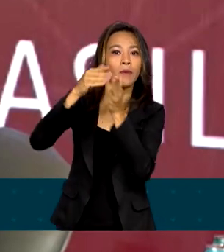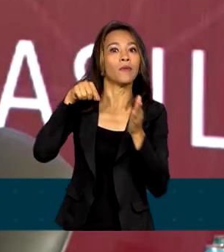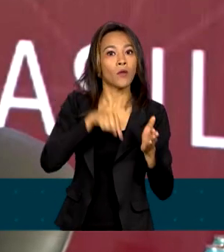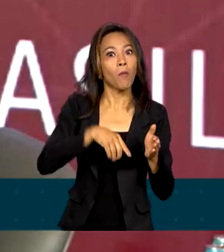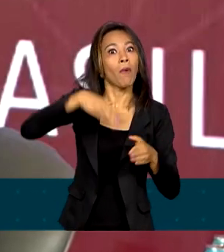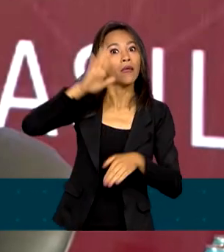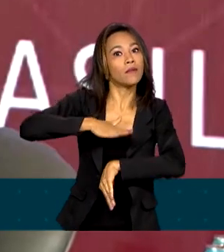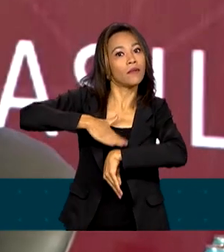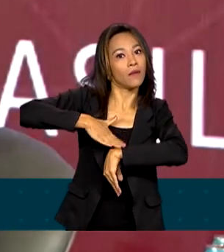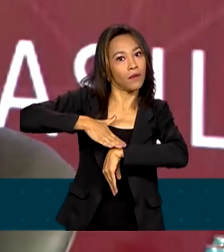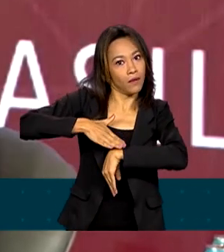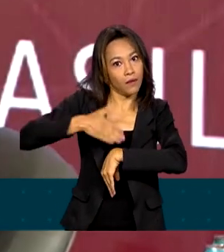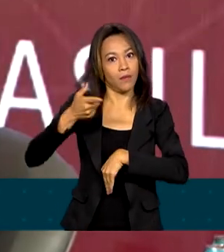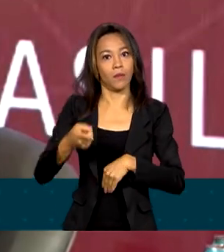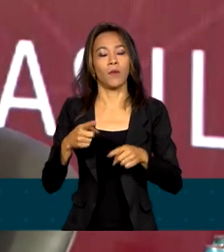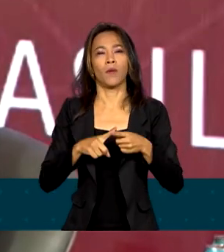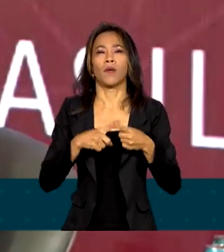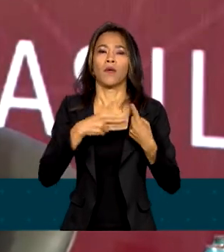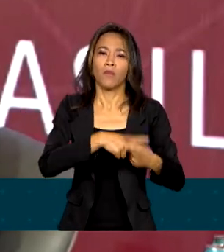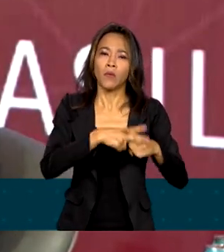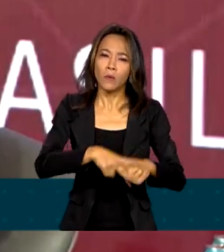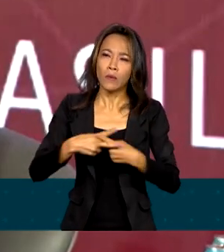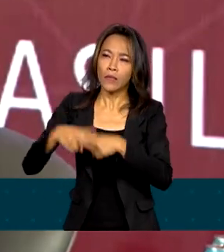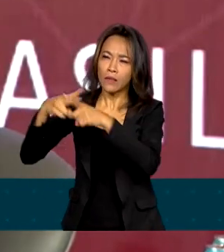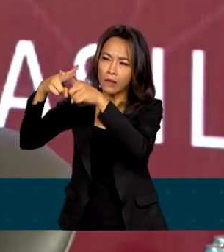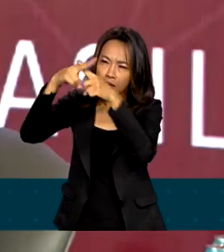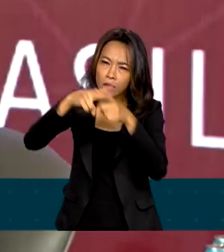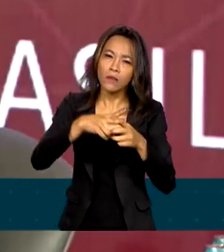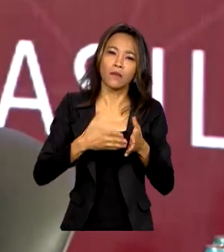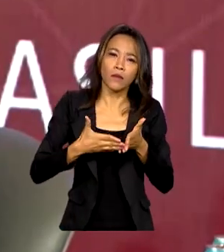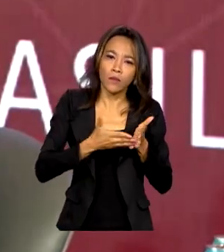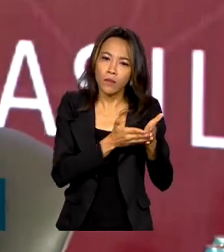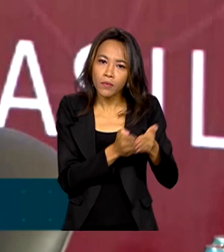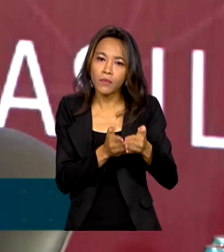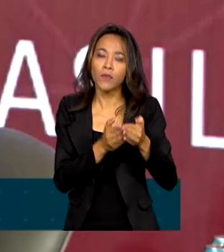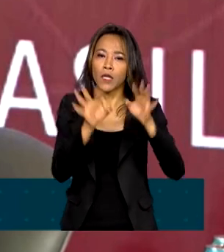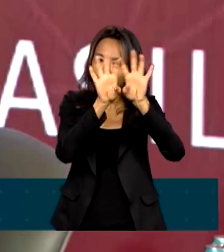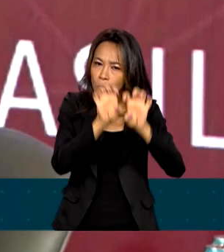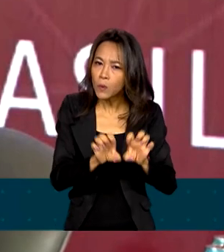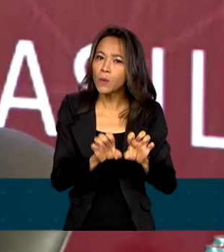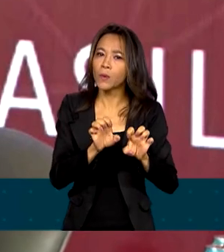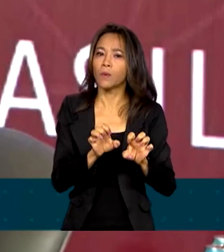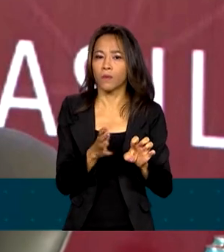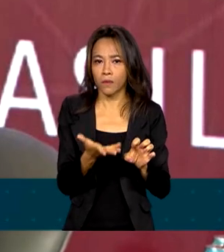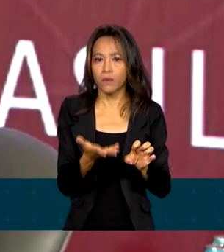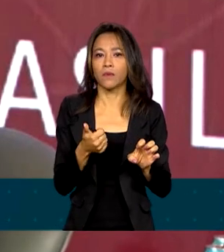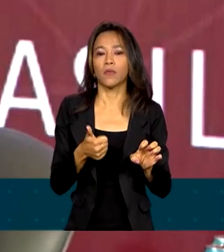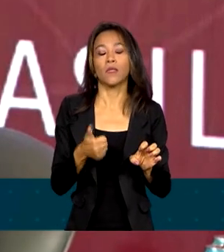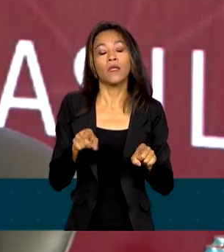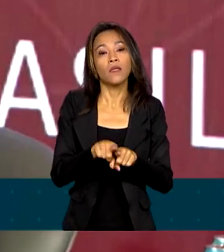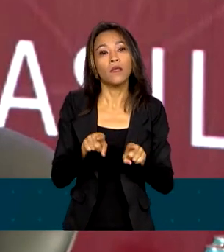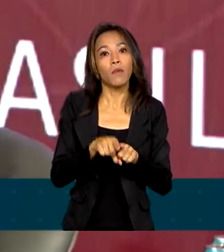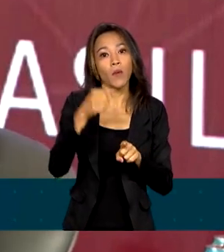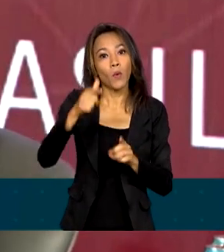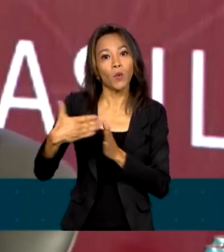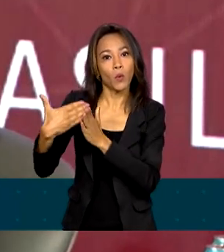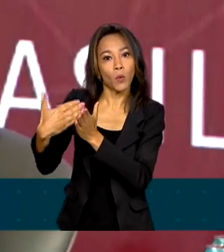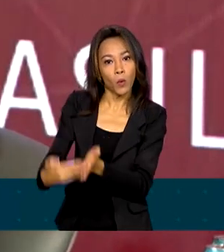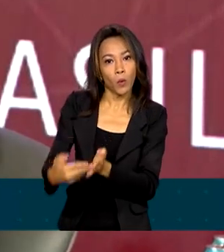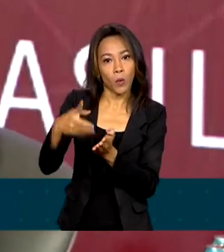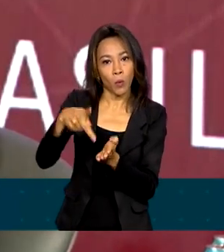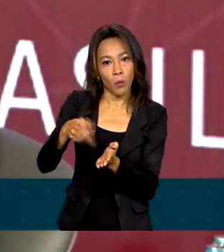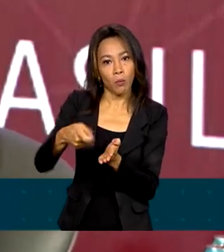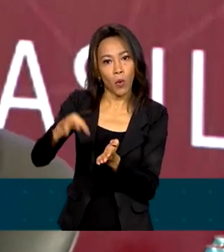sinalização, manutenção dos portos com outro padrão. E, acima de tudo, no caso do porto, a